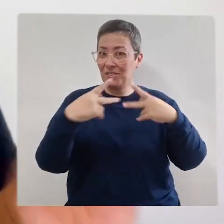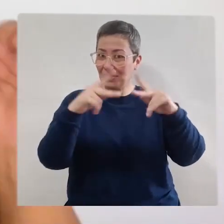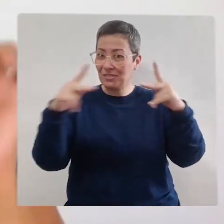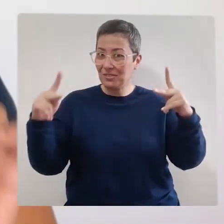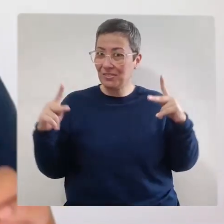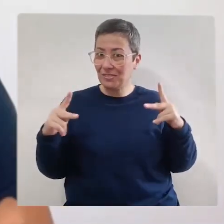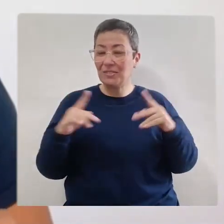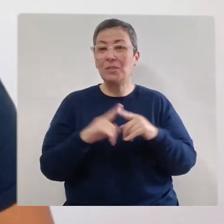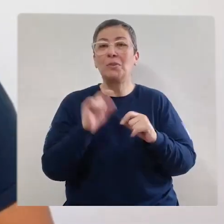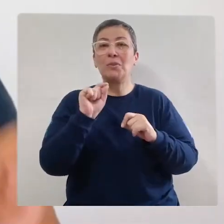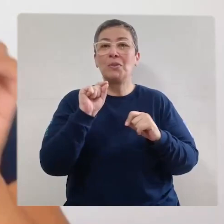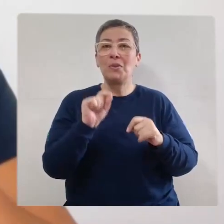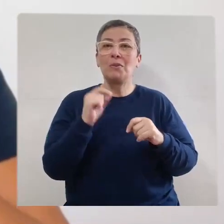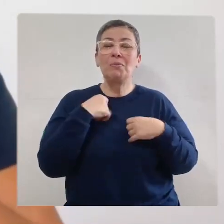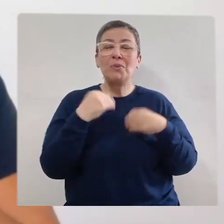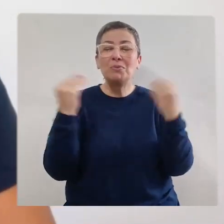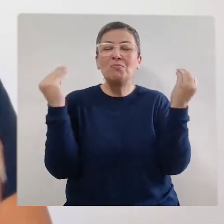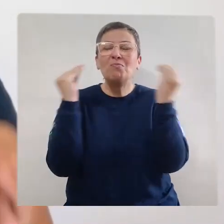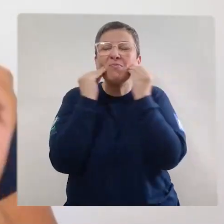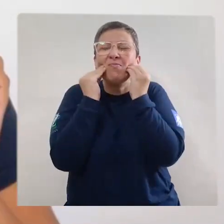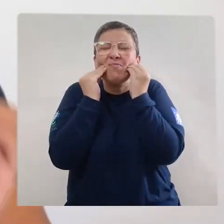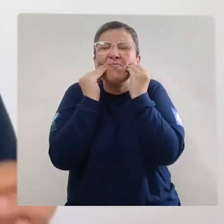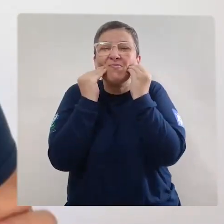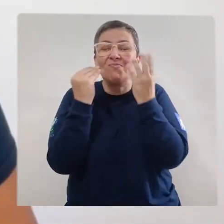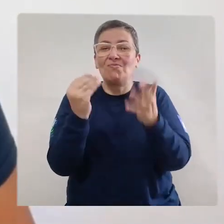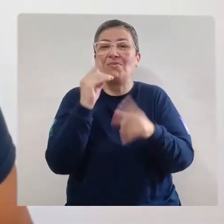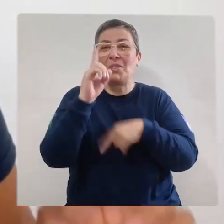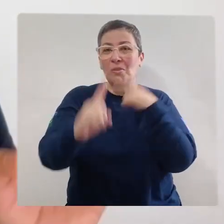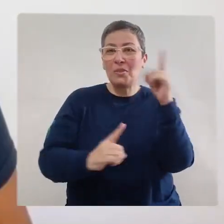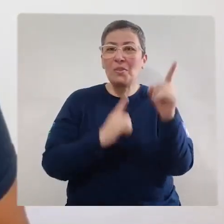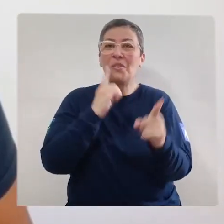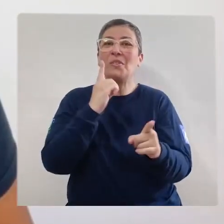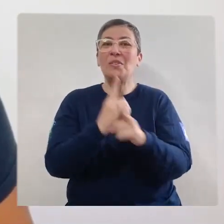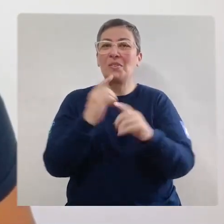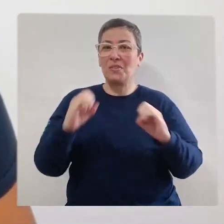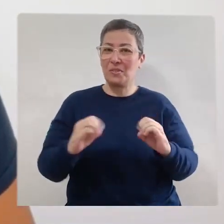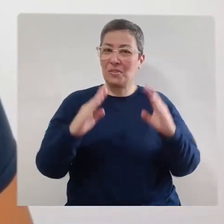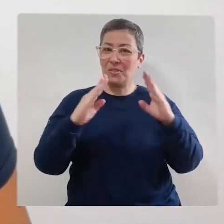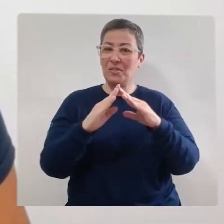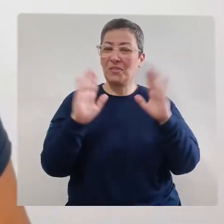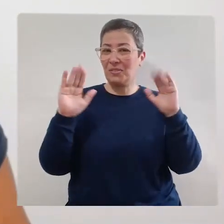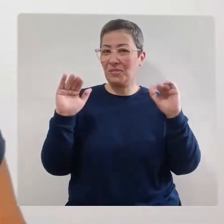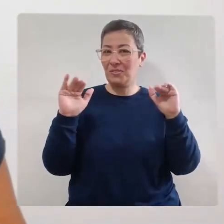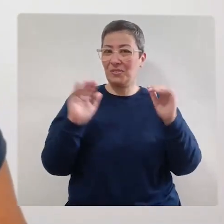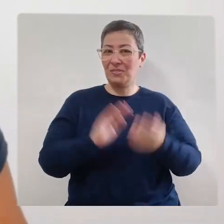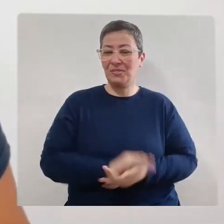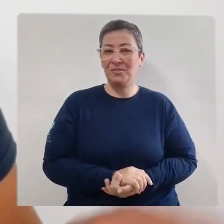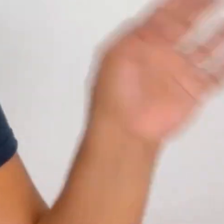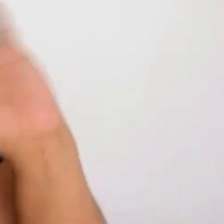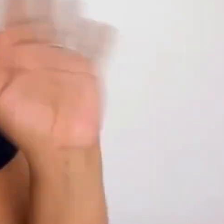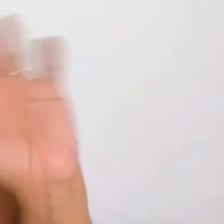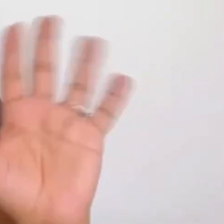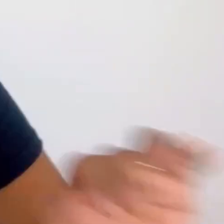caixas de vocês Um super beijo E até o próximo programa Tchau, tchau